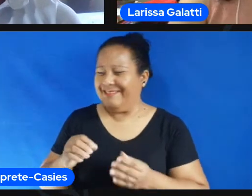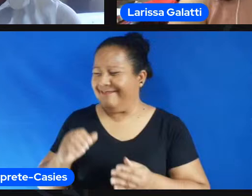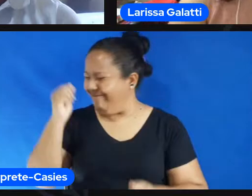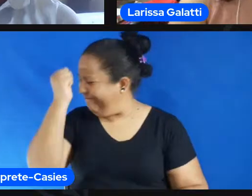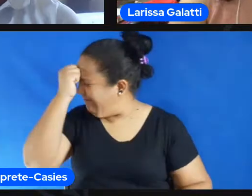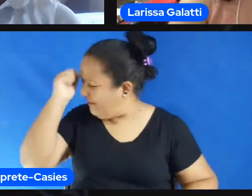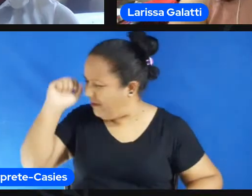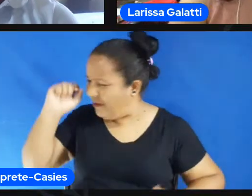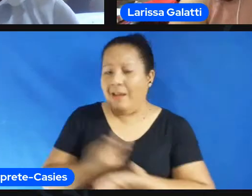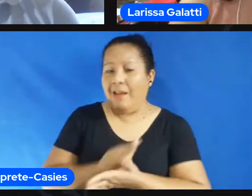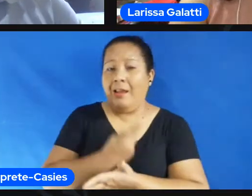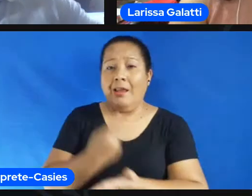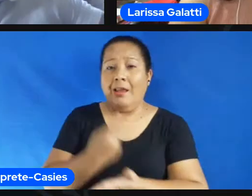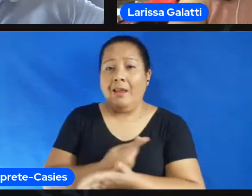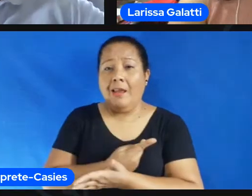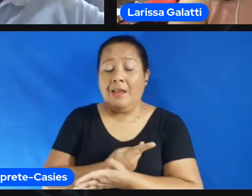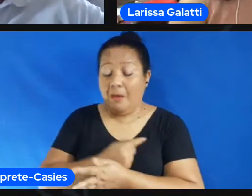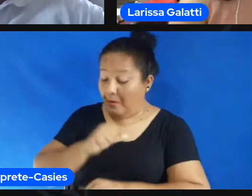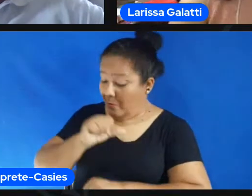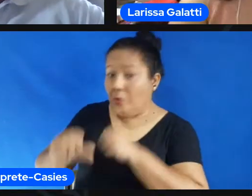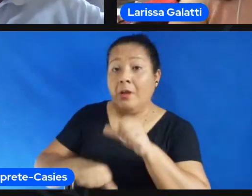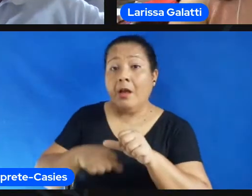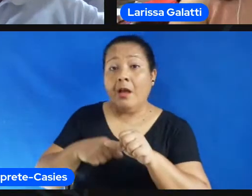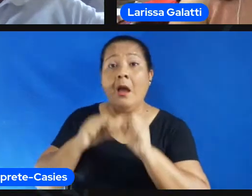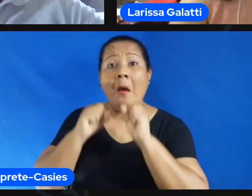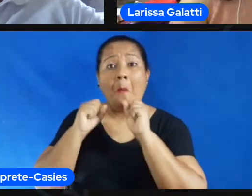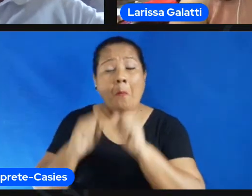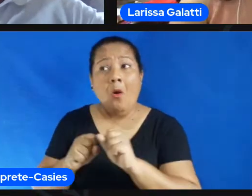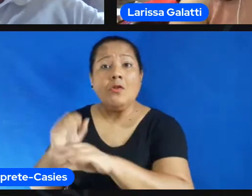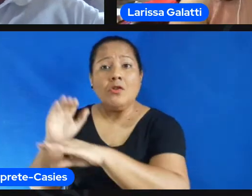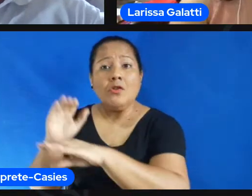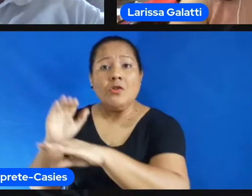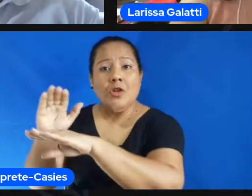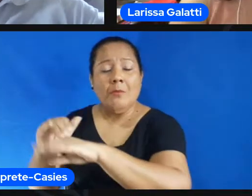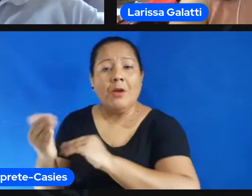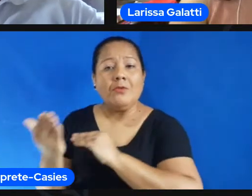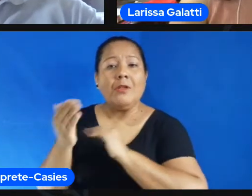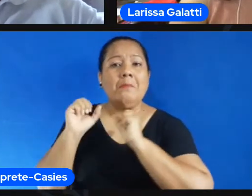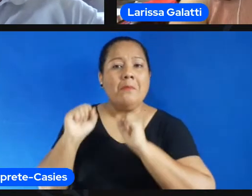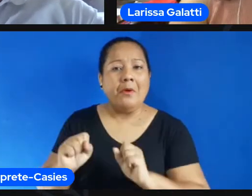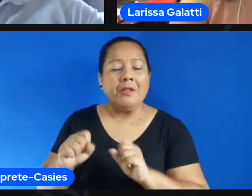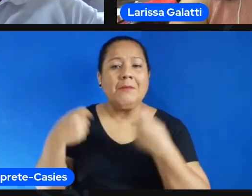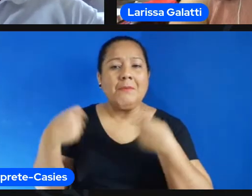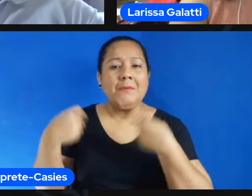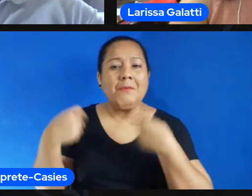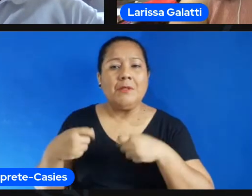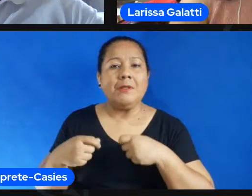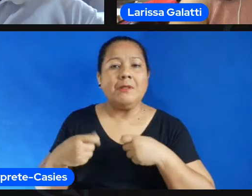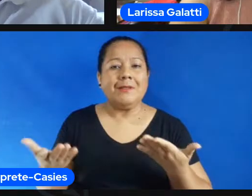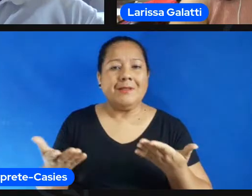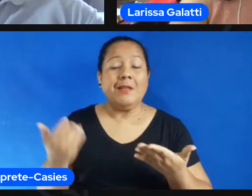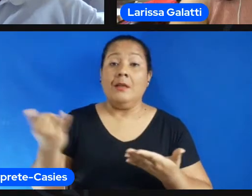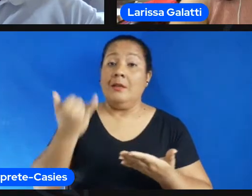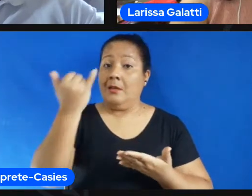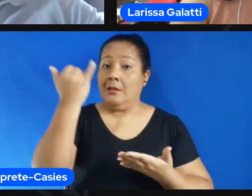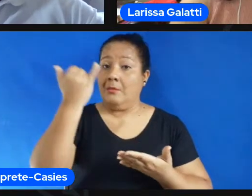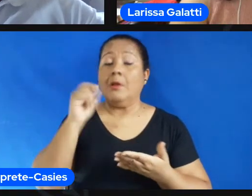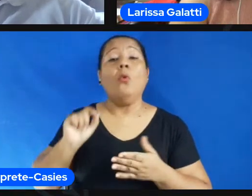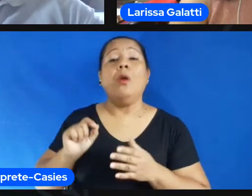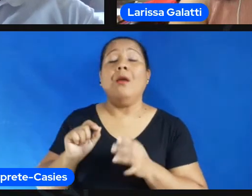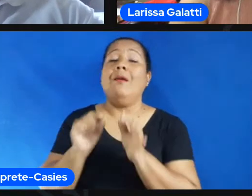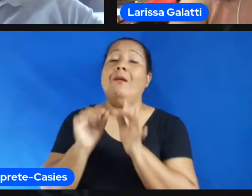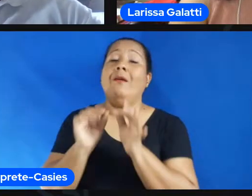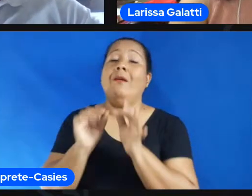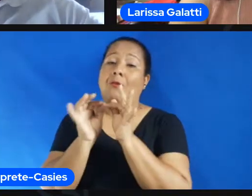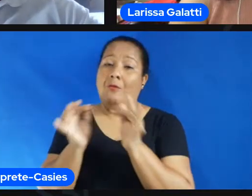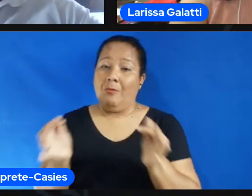estudar e fazer tudo de novo é dar o mesmo trabalho como você falou né muito bem e a professora deve